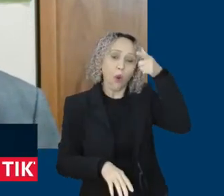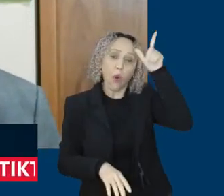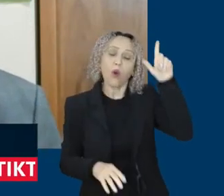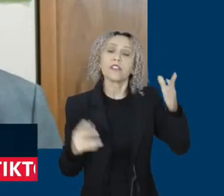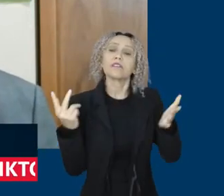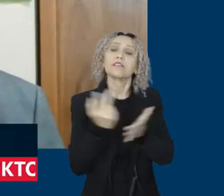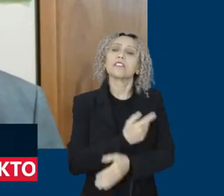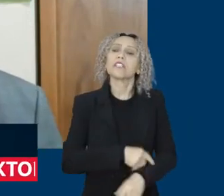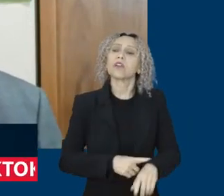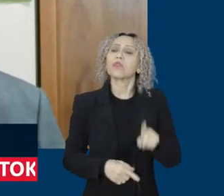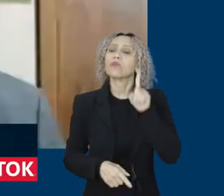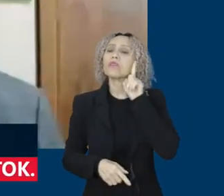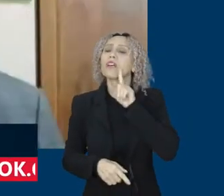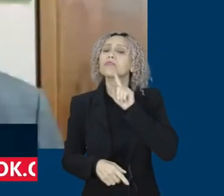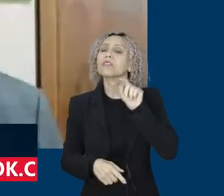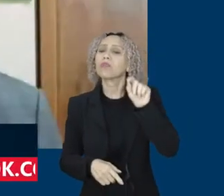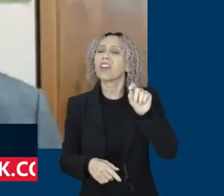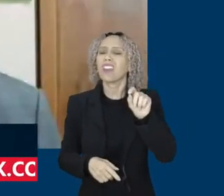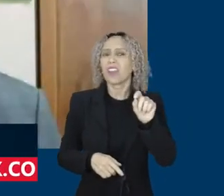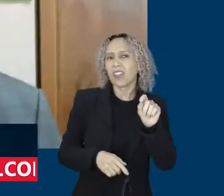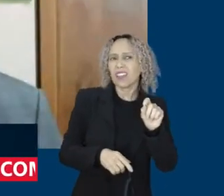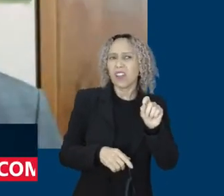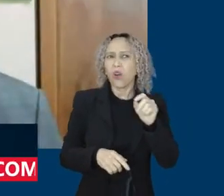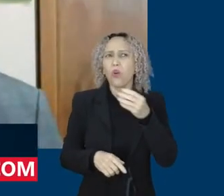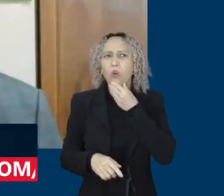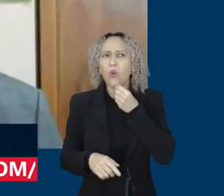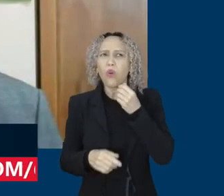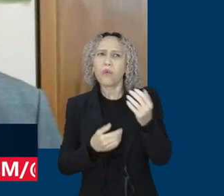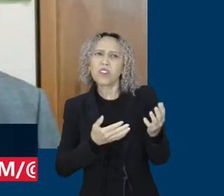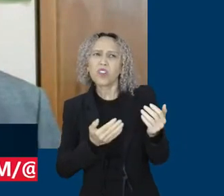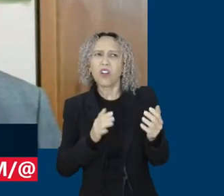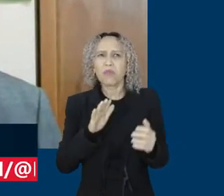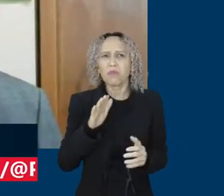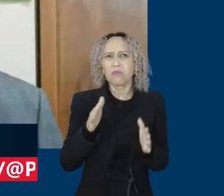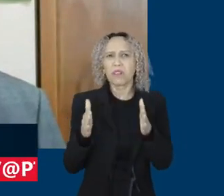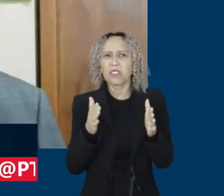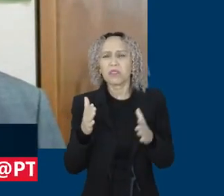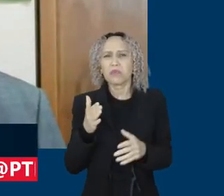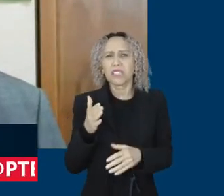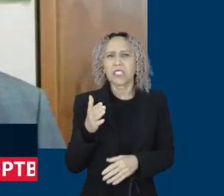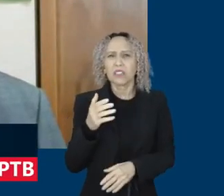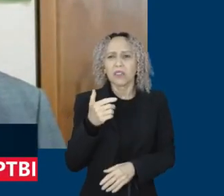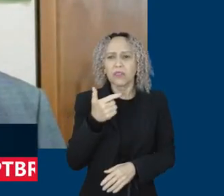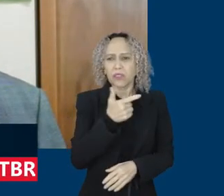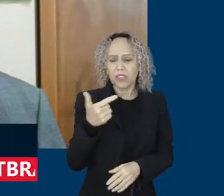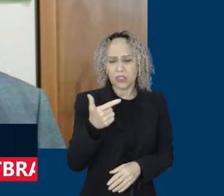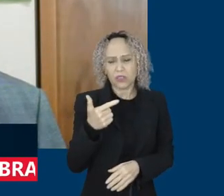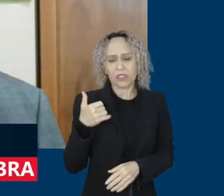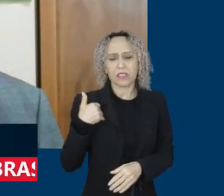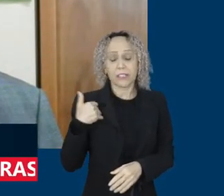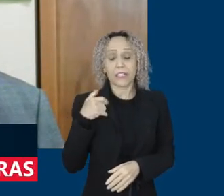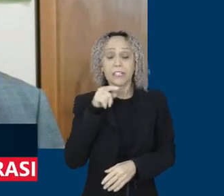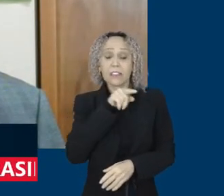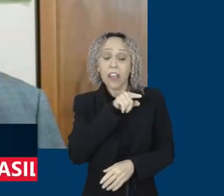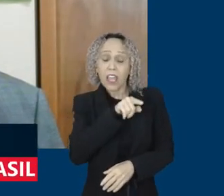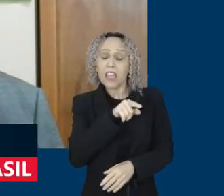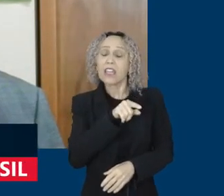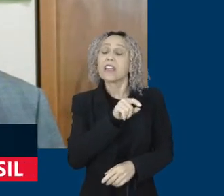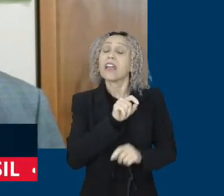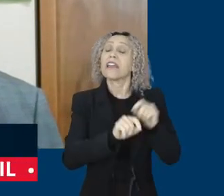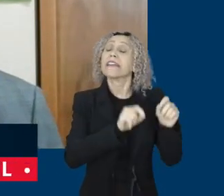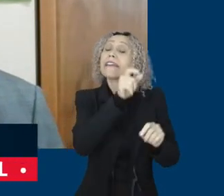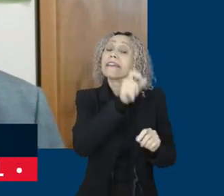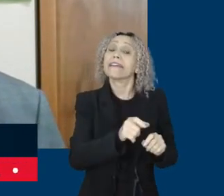jovem, acho que de 22 anos ou até menos, ele foi no TikTok numa